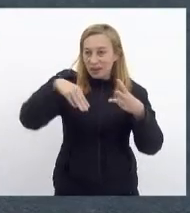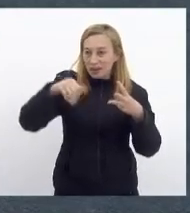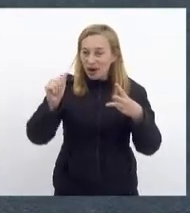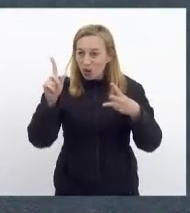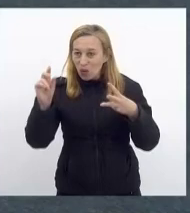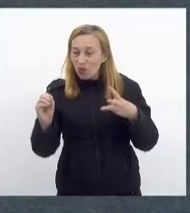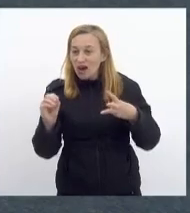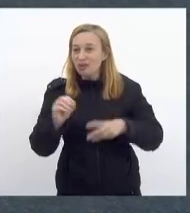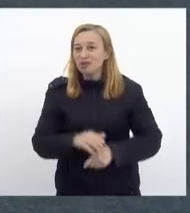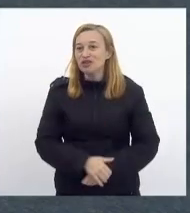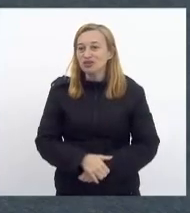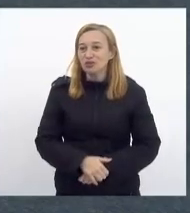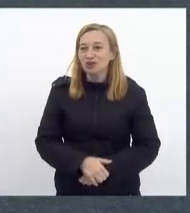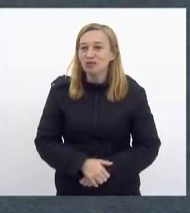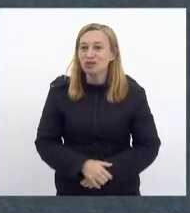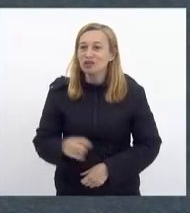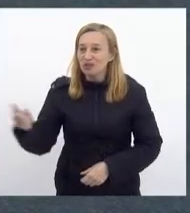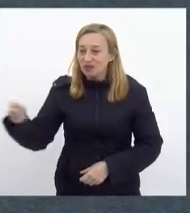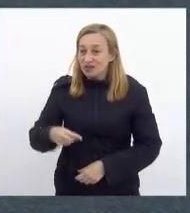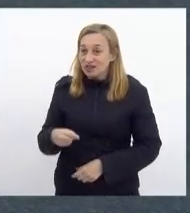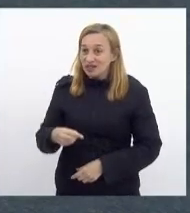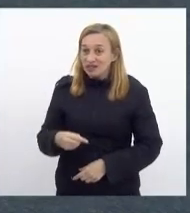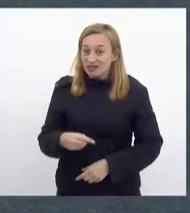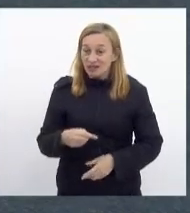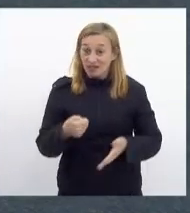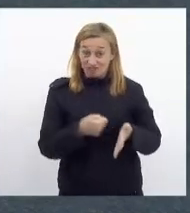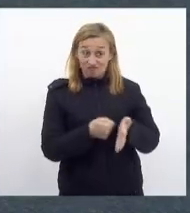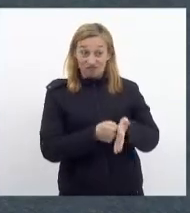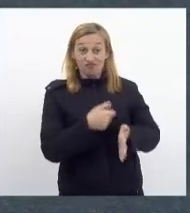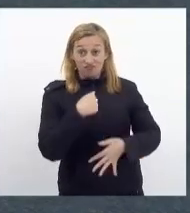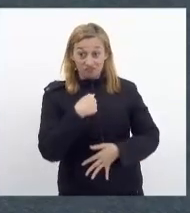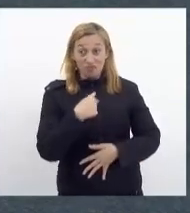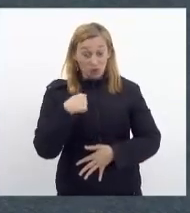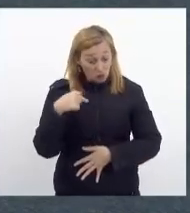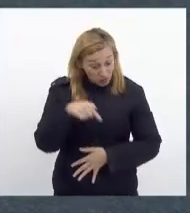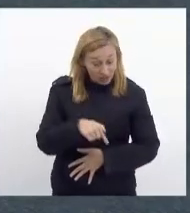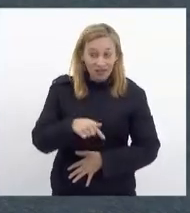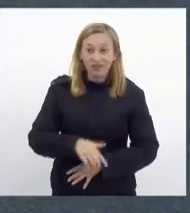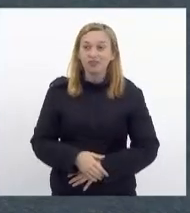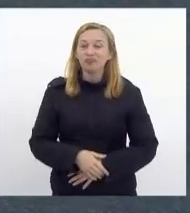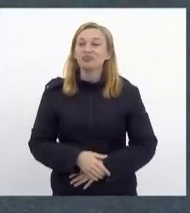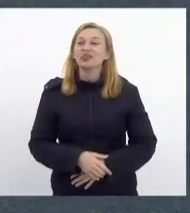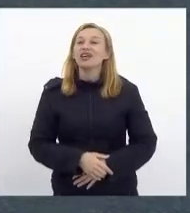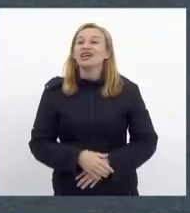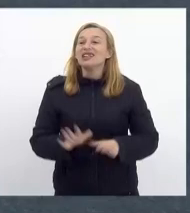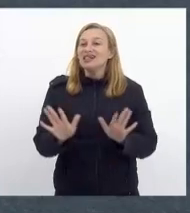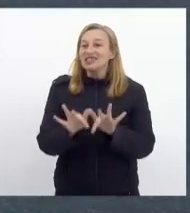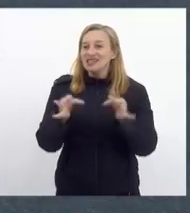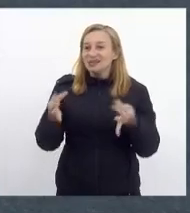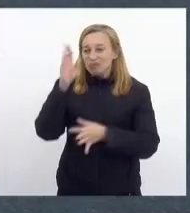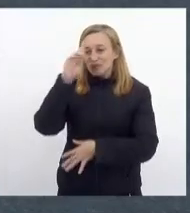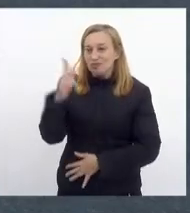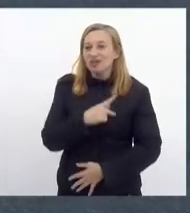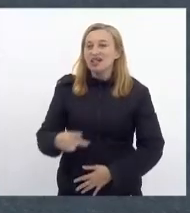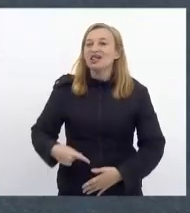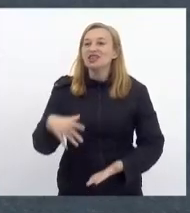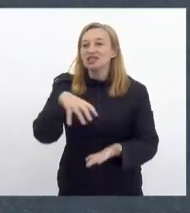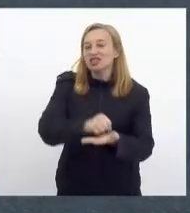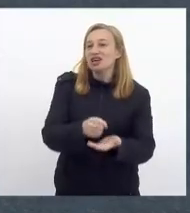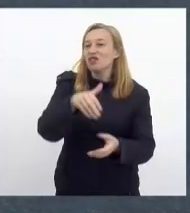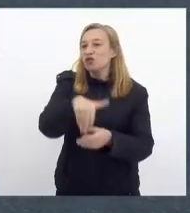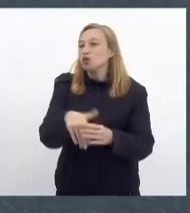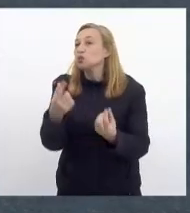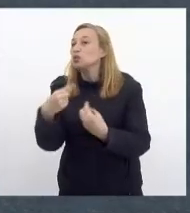E elas mandam vir para cá para brigar por elas. E aqui estou. Presidente, é simples. Eu só quero registrar aqui o meu voto